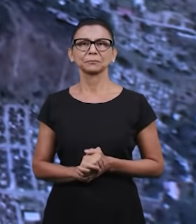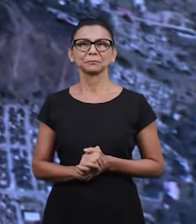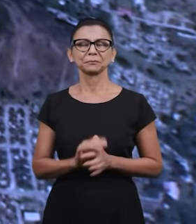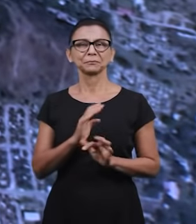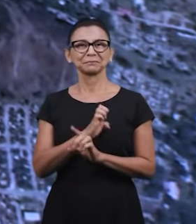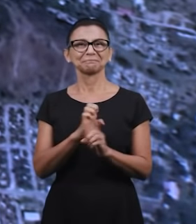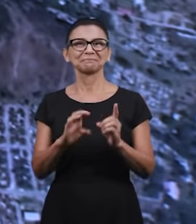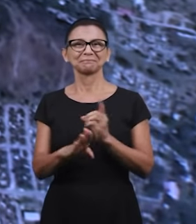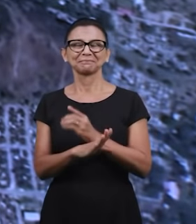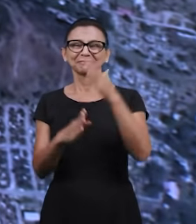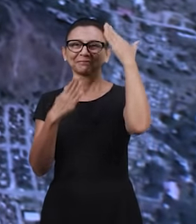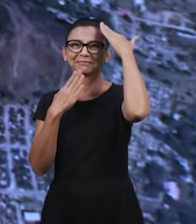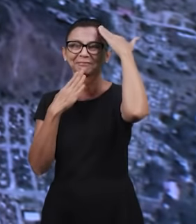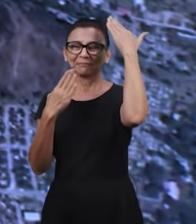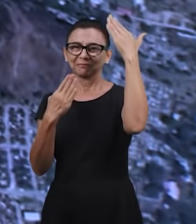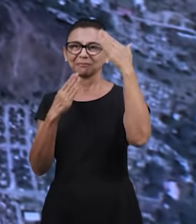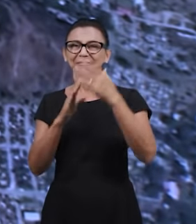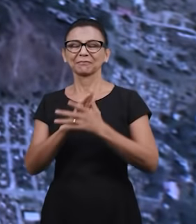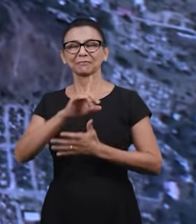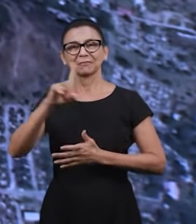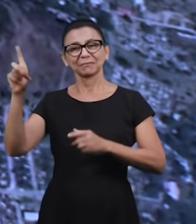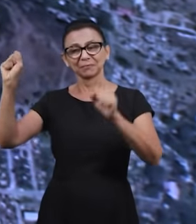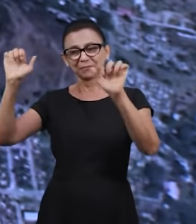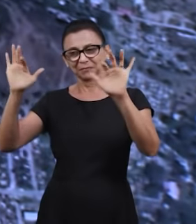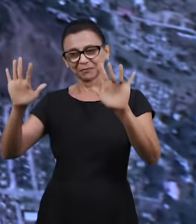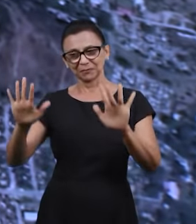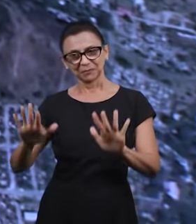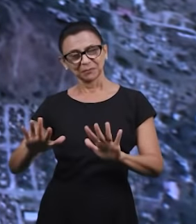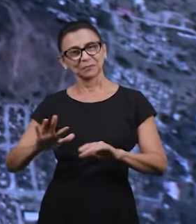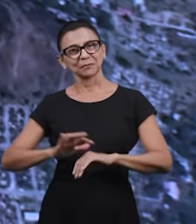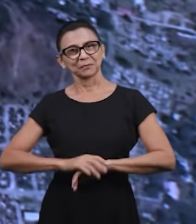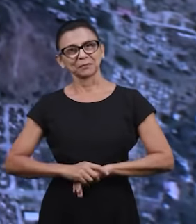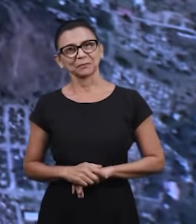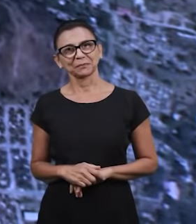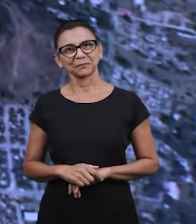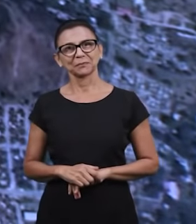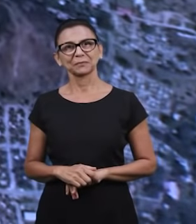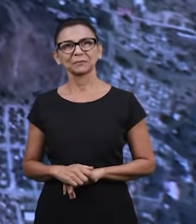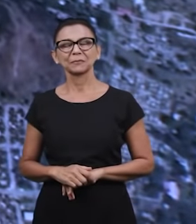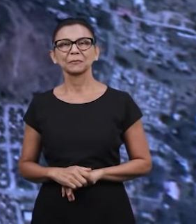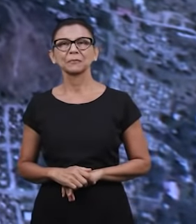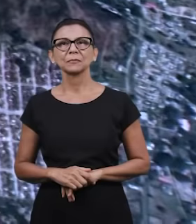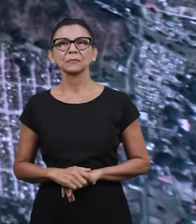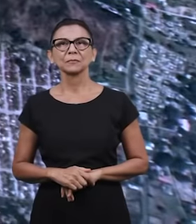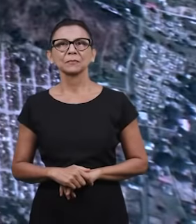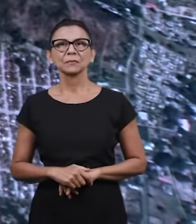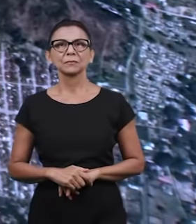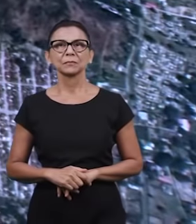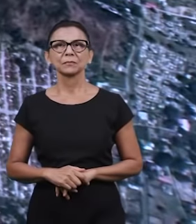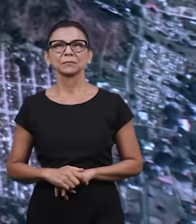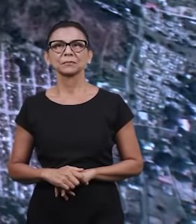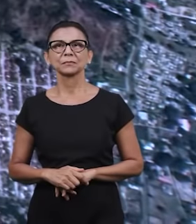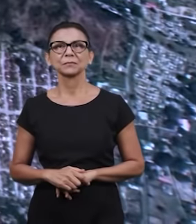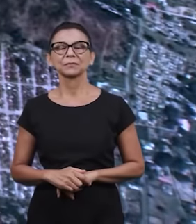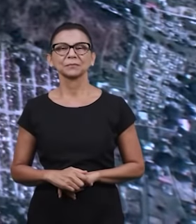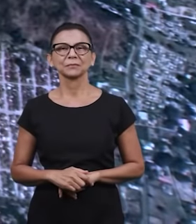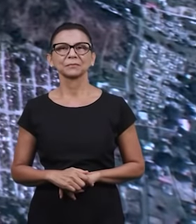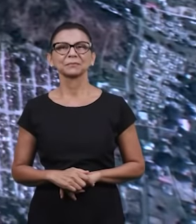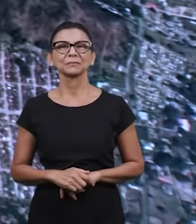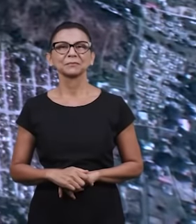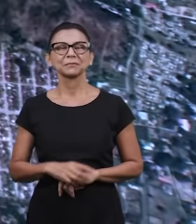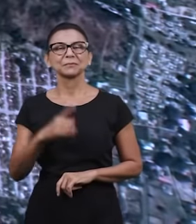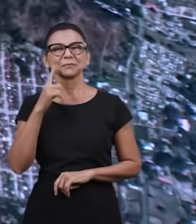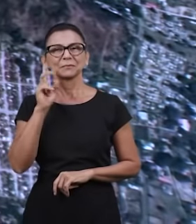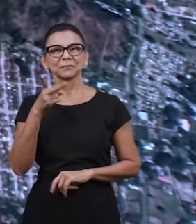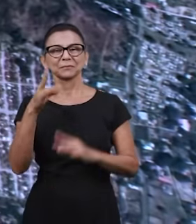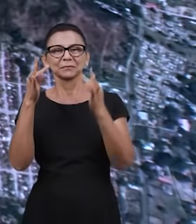igreja na Escola Bíblica Dominical. Muito obrigado, irmã Rosana, que Deus abençoe grandemente a irmã. Meus irmãos, nós temos ainda